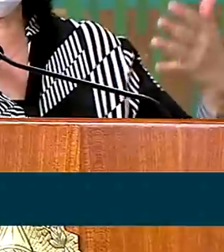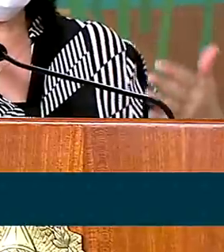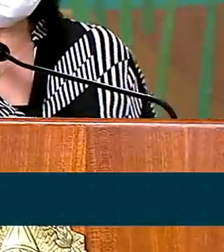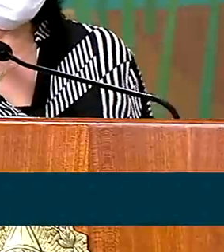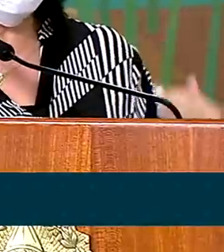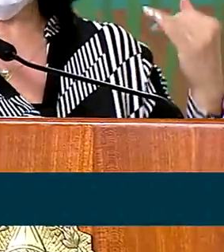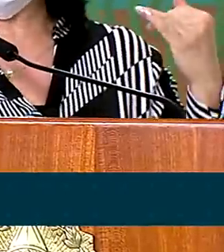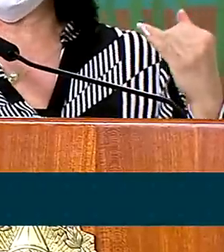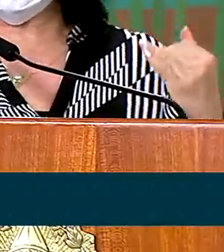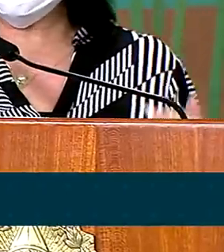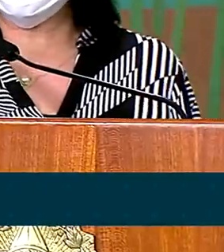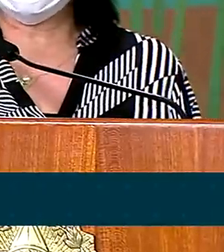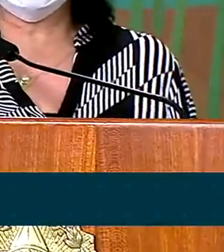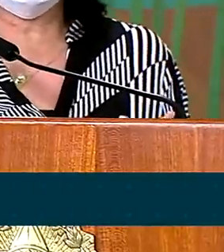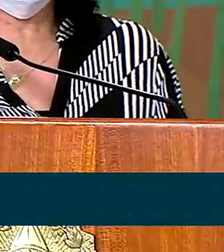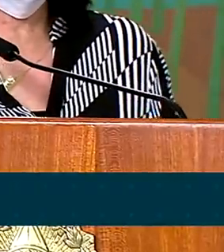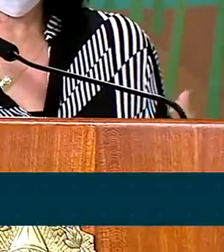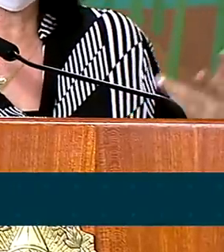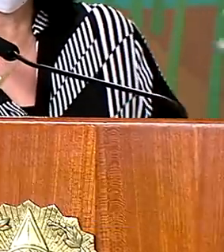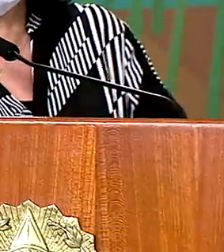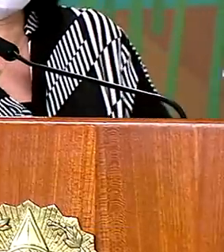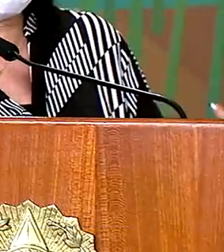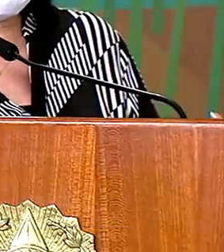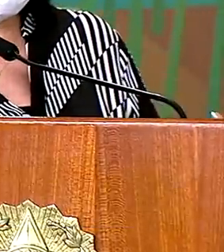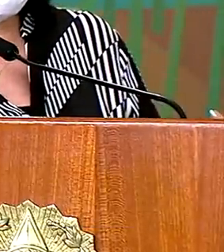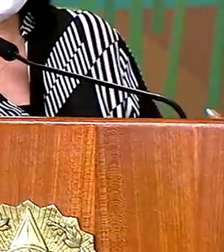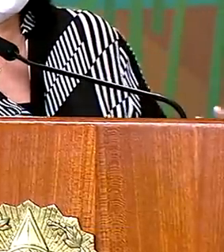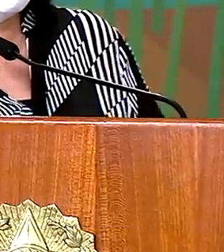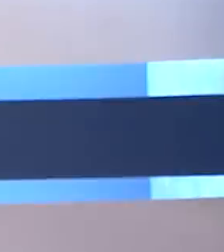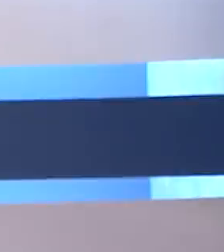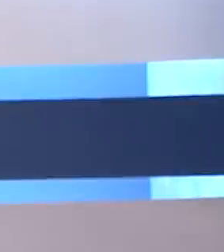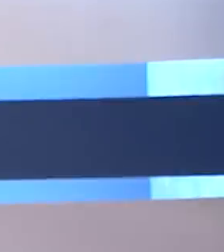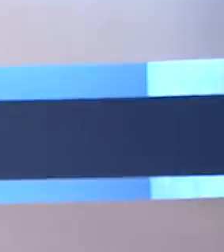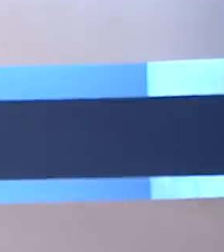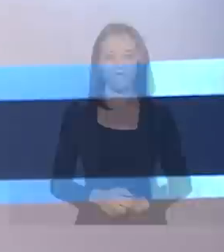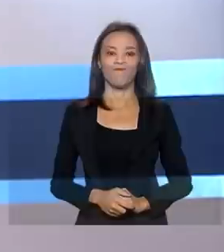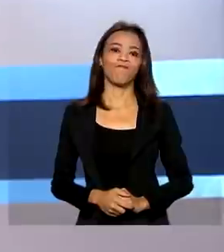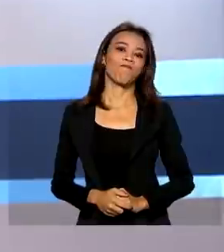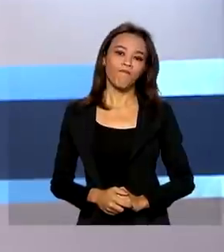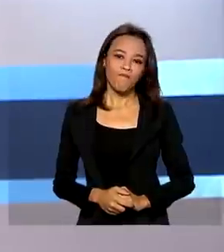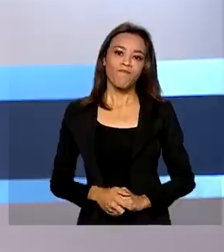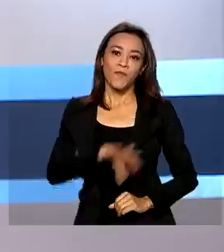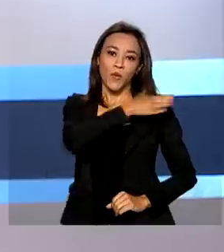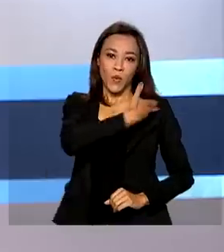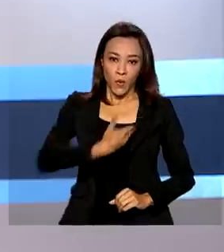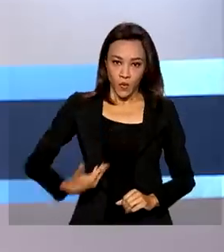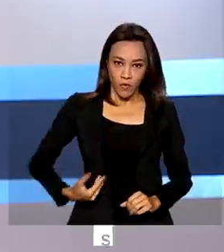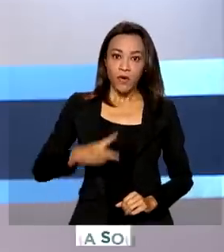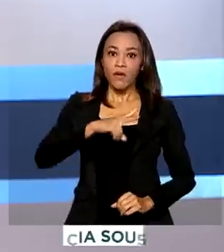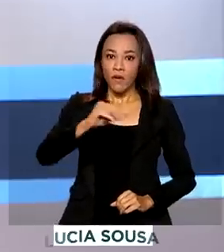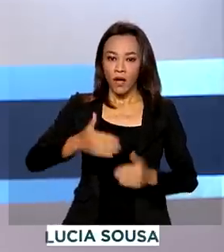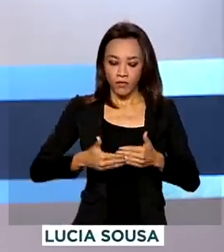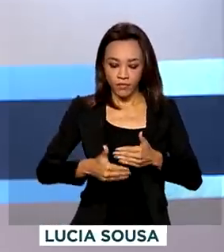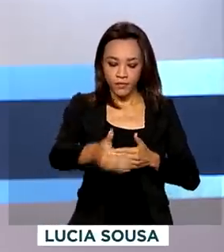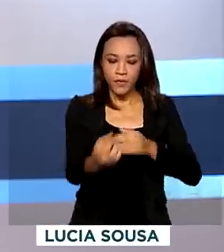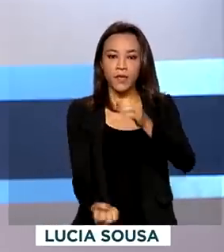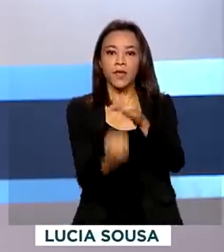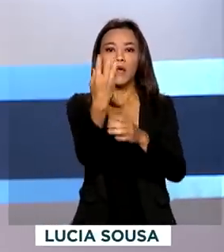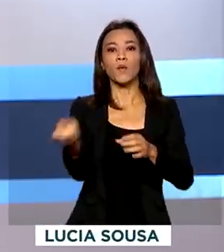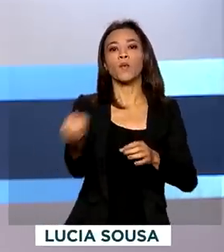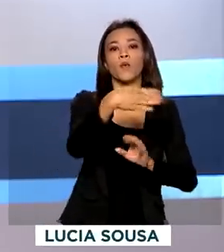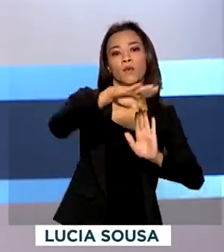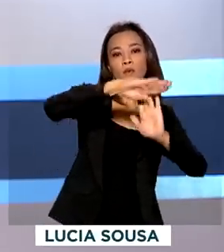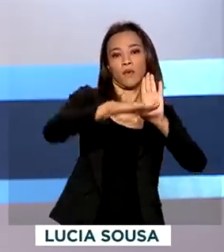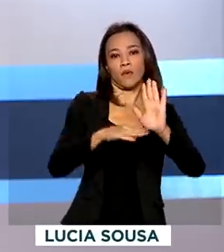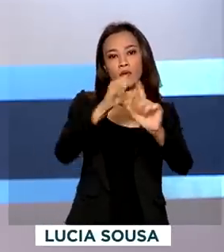na mão. Então é uma lei que está sendo sancionada, mas que já pegou no Brasil. O governo vai criar um novo programa social.